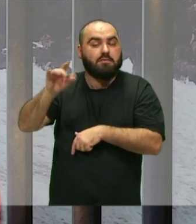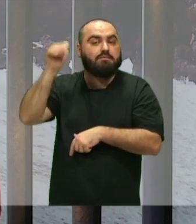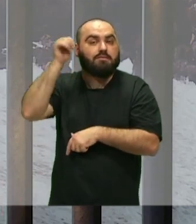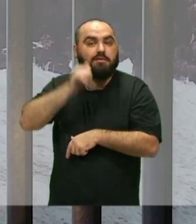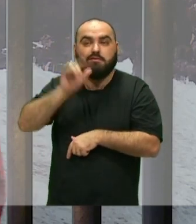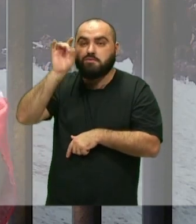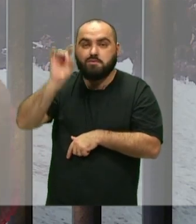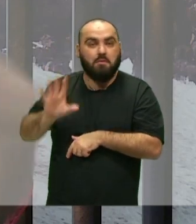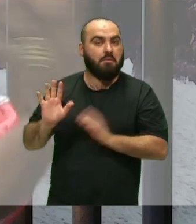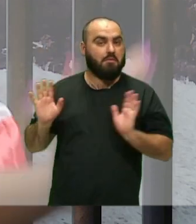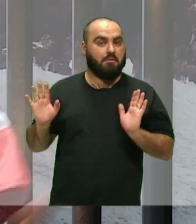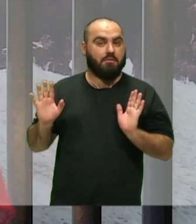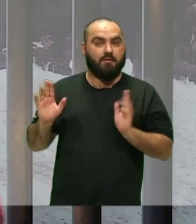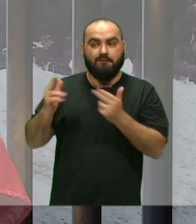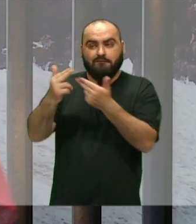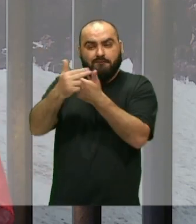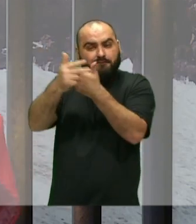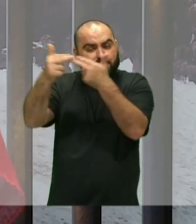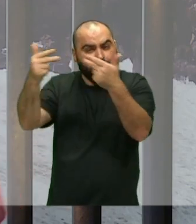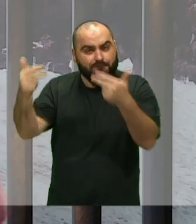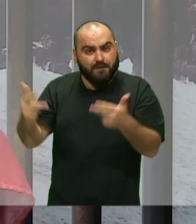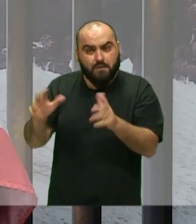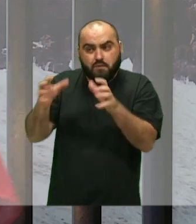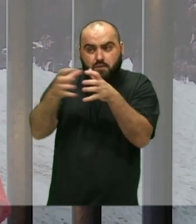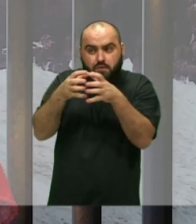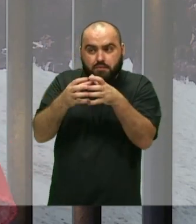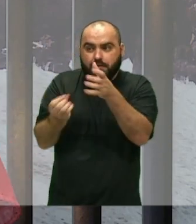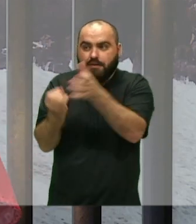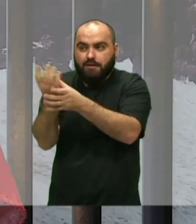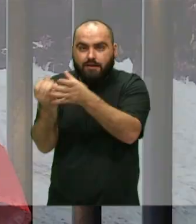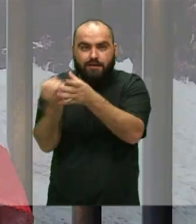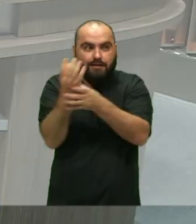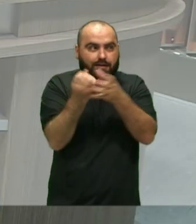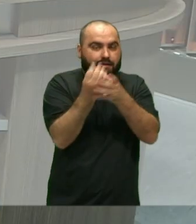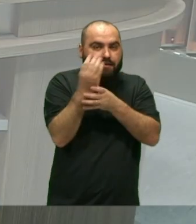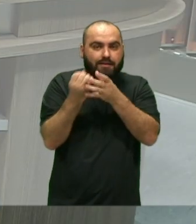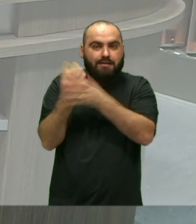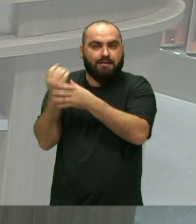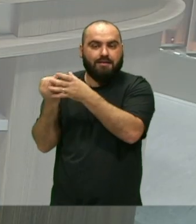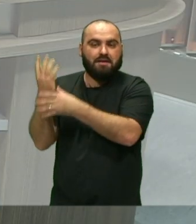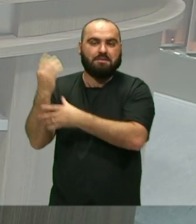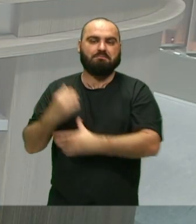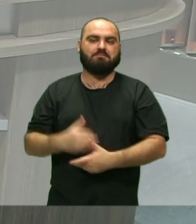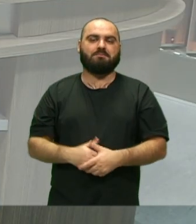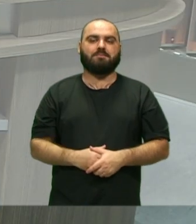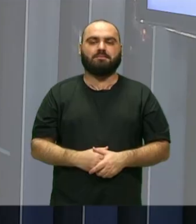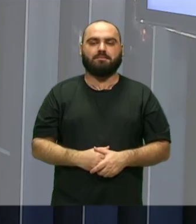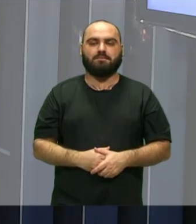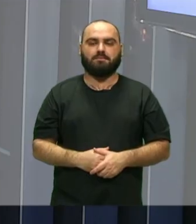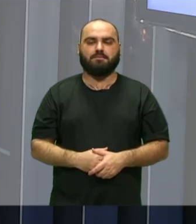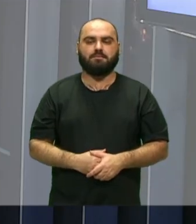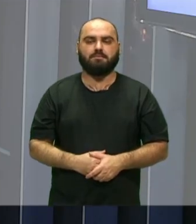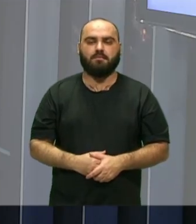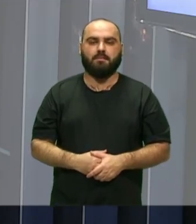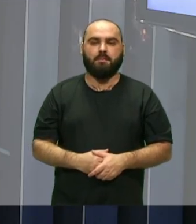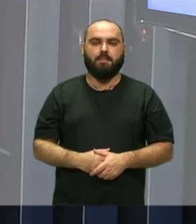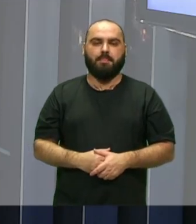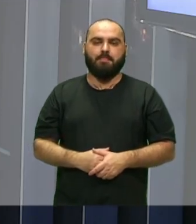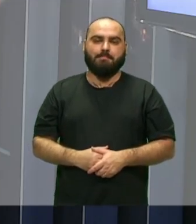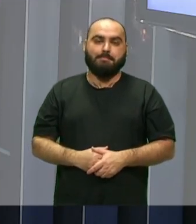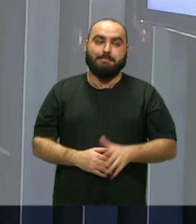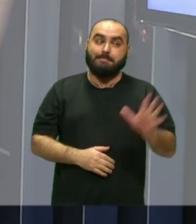E aí vários BMs foram surgindo Vários filiais foram surgindo A partir daí O que é Diz aqui para mim Que não